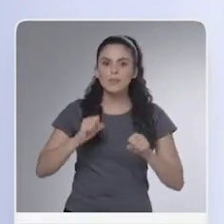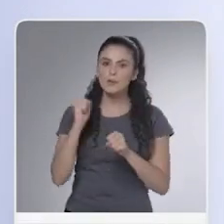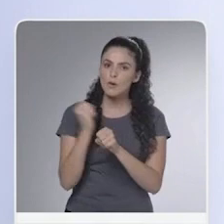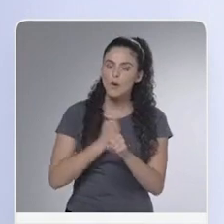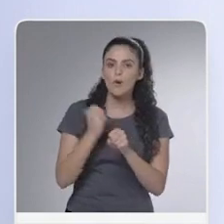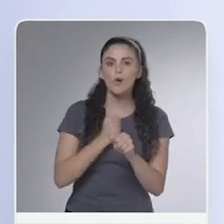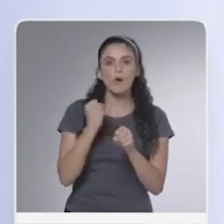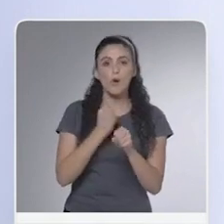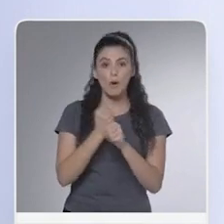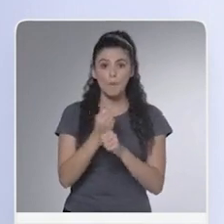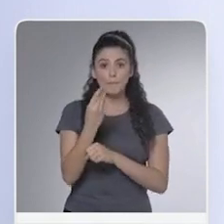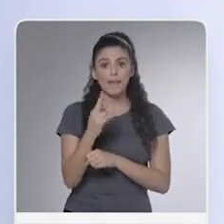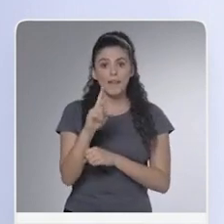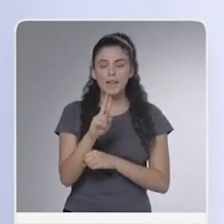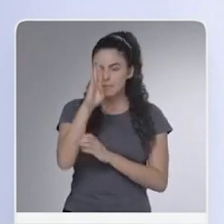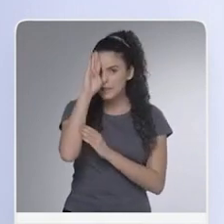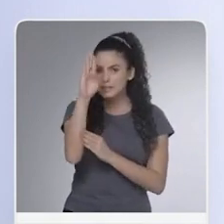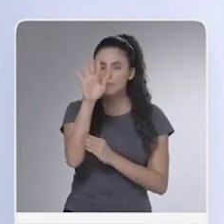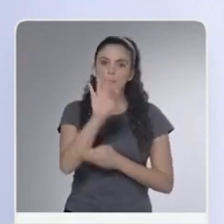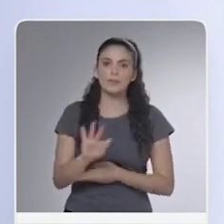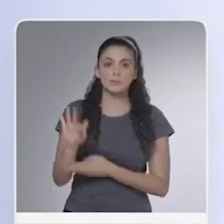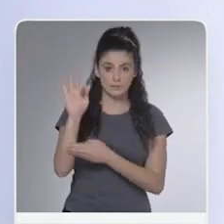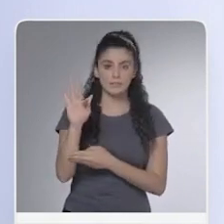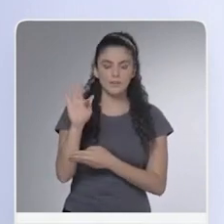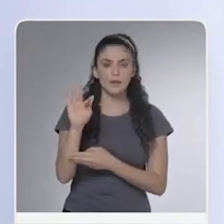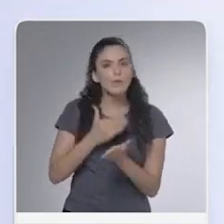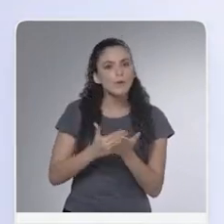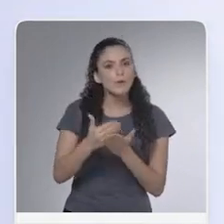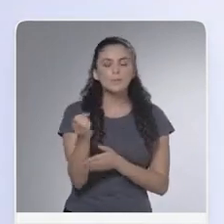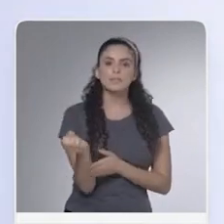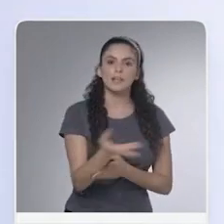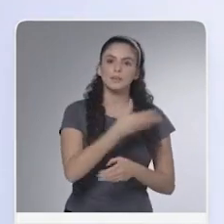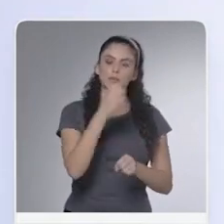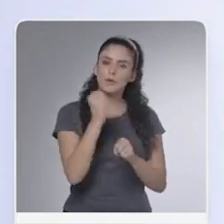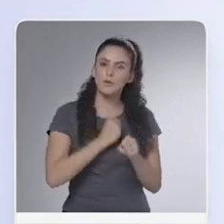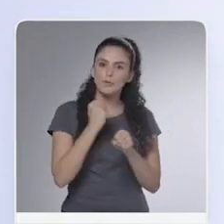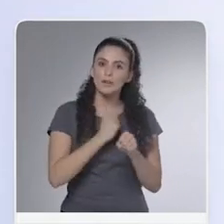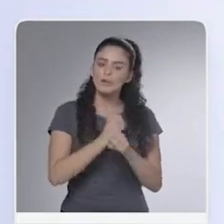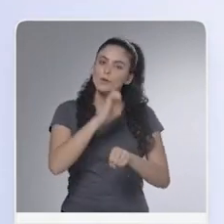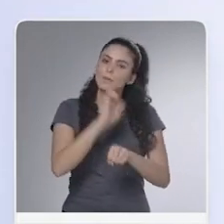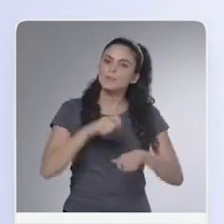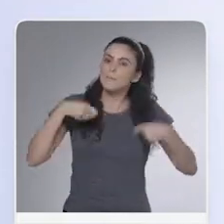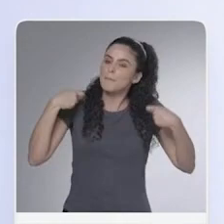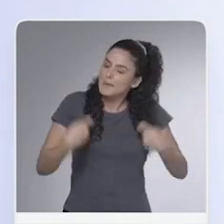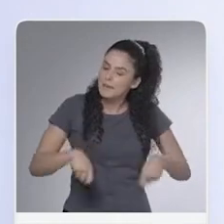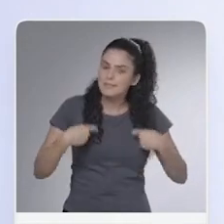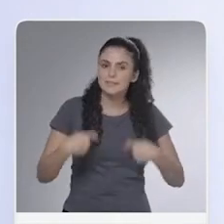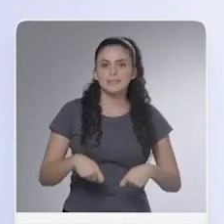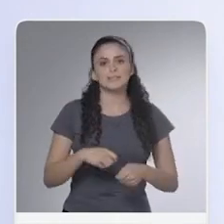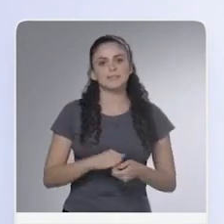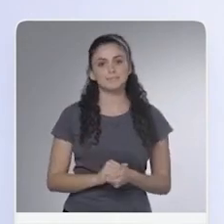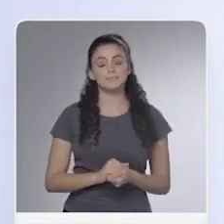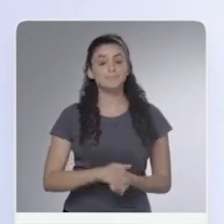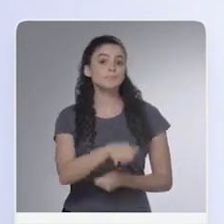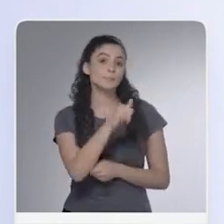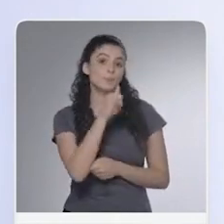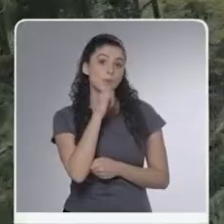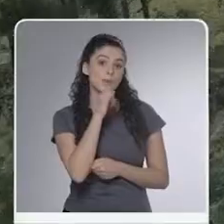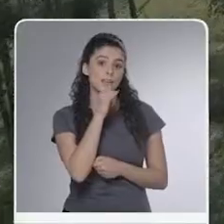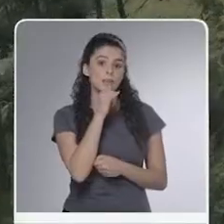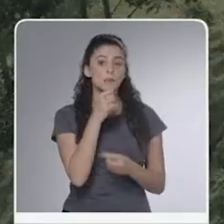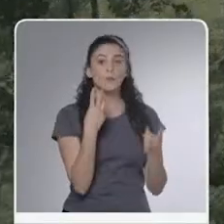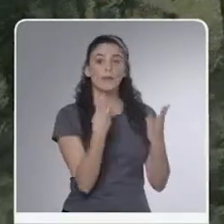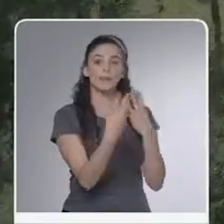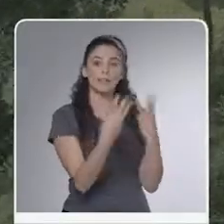concluir as obras em andamento nas rodovias federais e começar as novas obras que o nosso Estado tanto